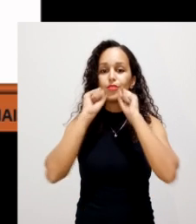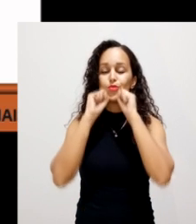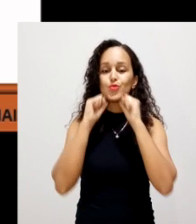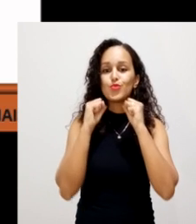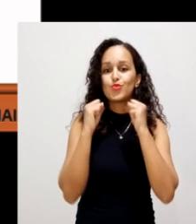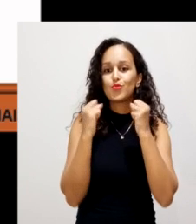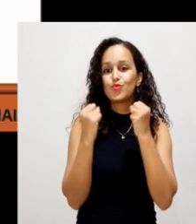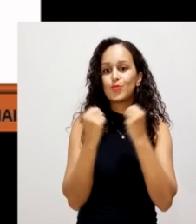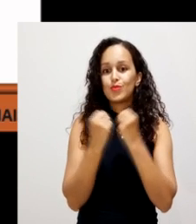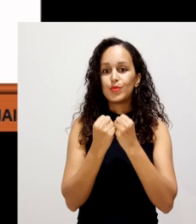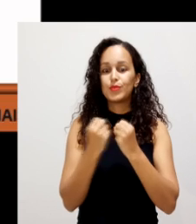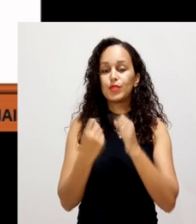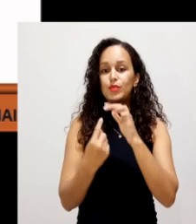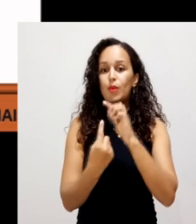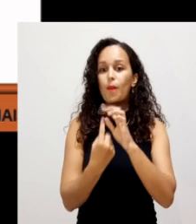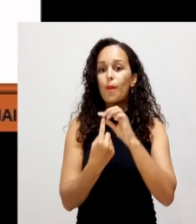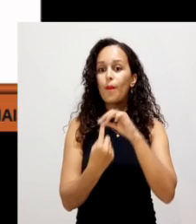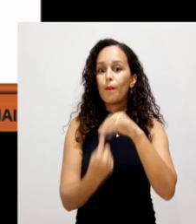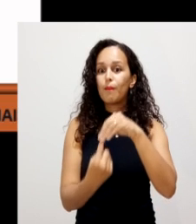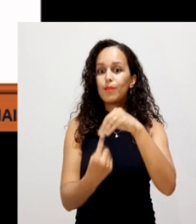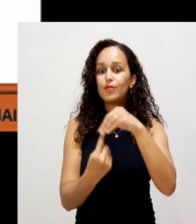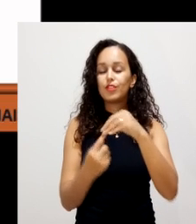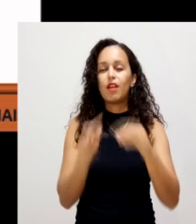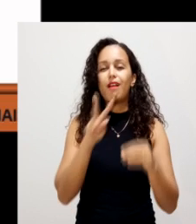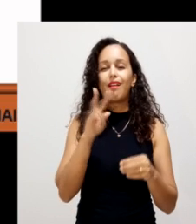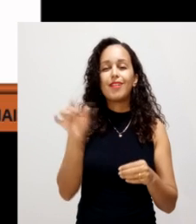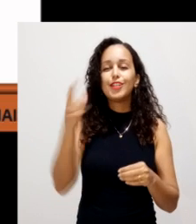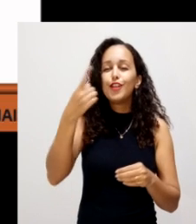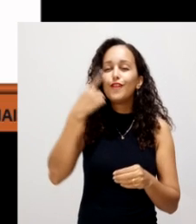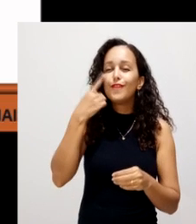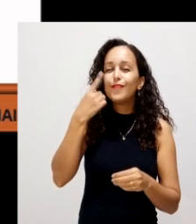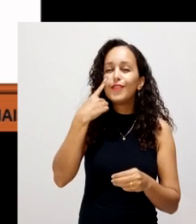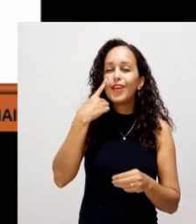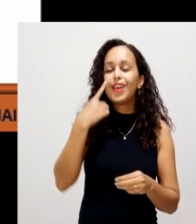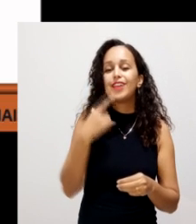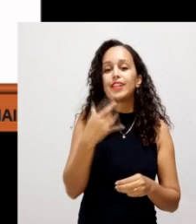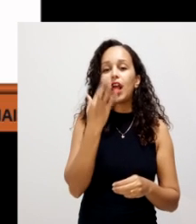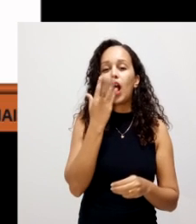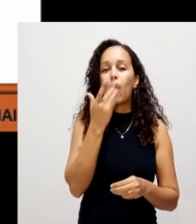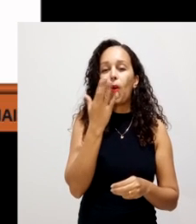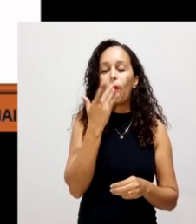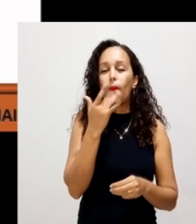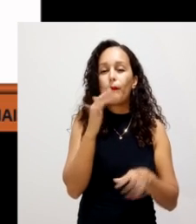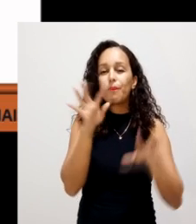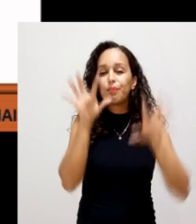substâncias únicas, elas vão dar esse aspecto, essa coloração escura. Ele vai ter